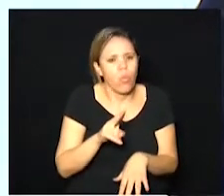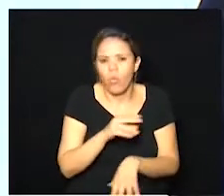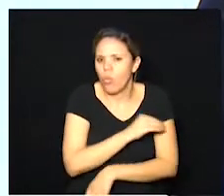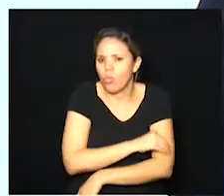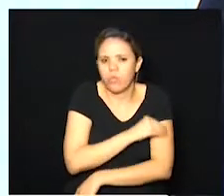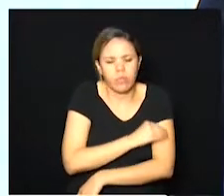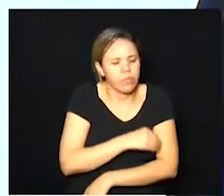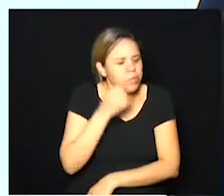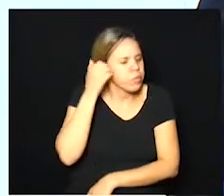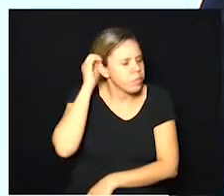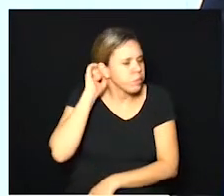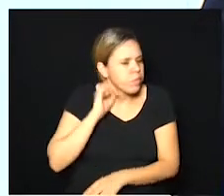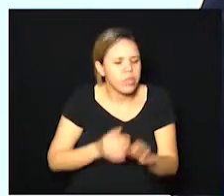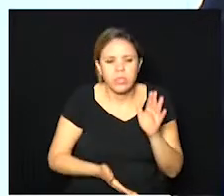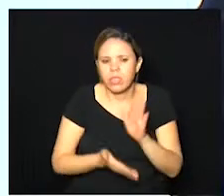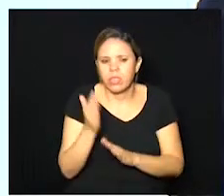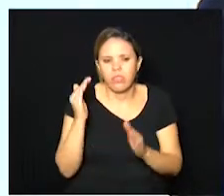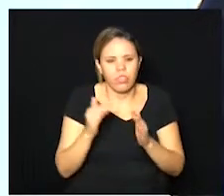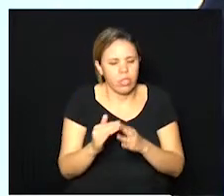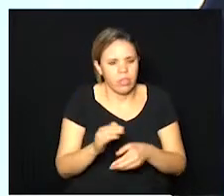de álcool em gel na saída de casa